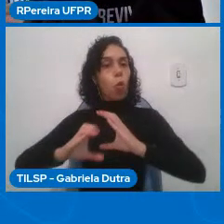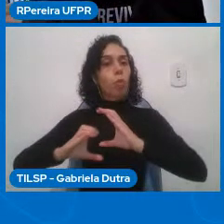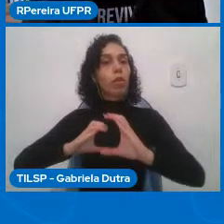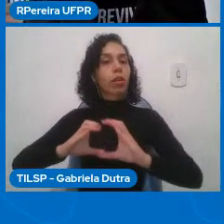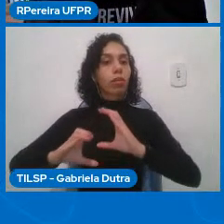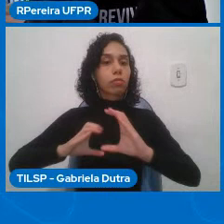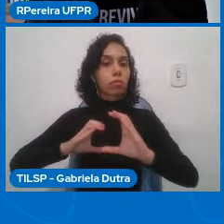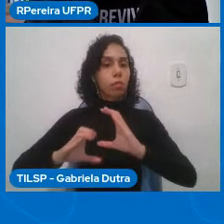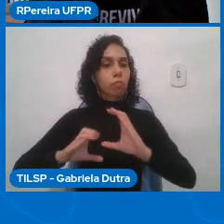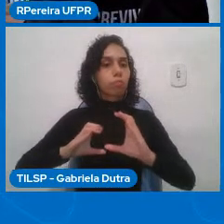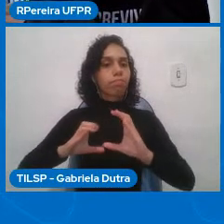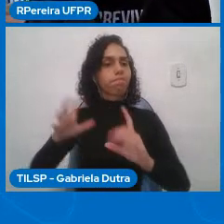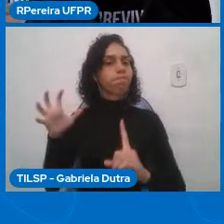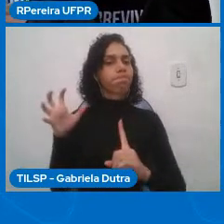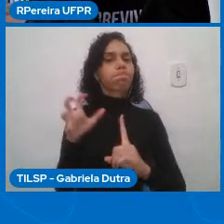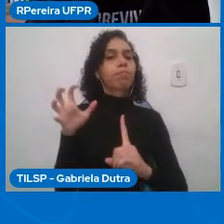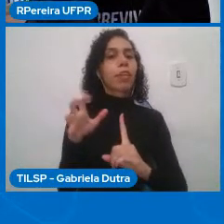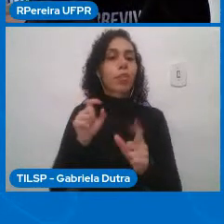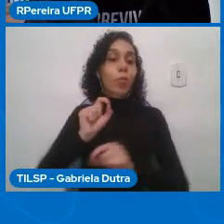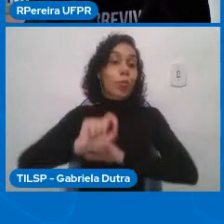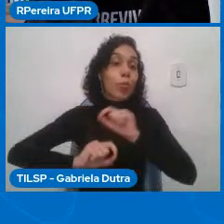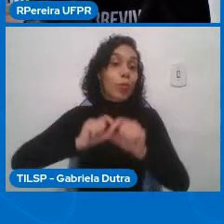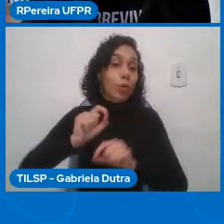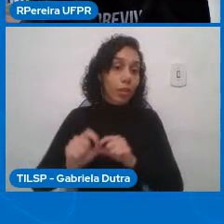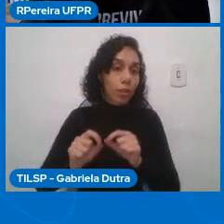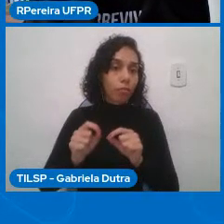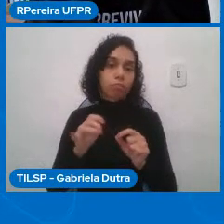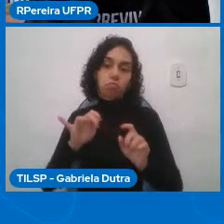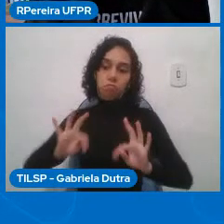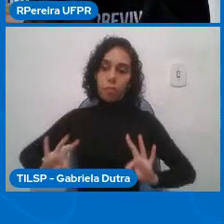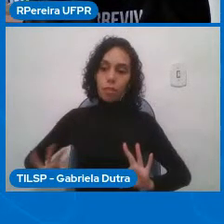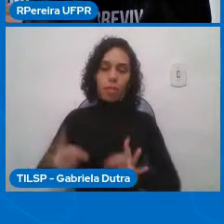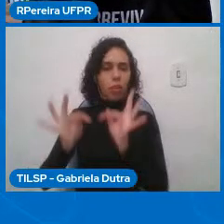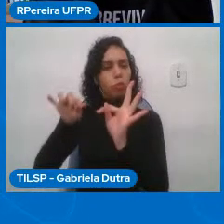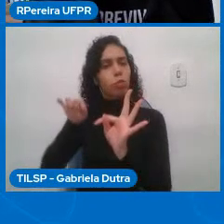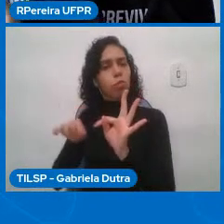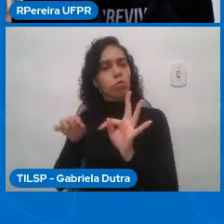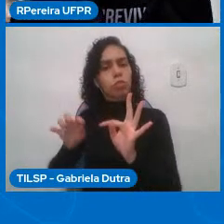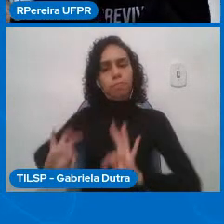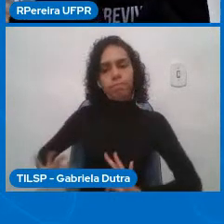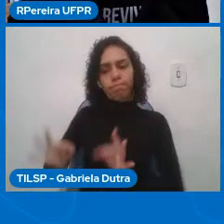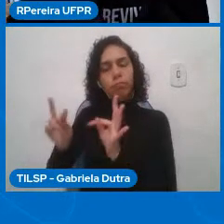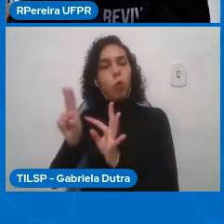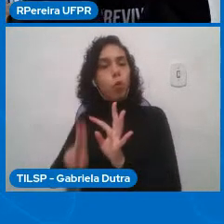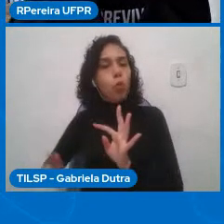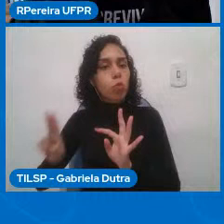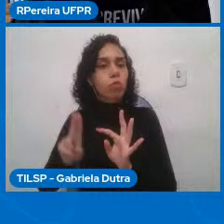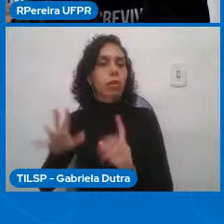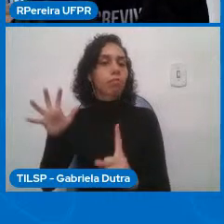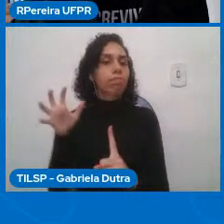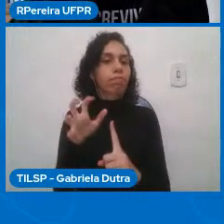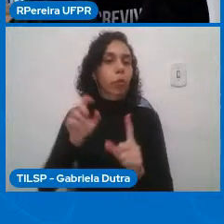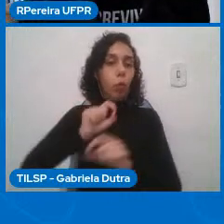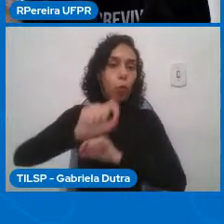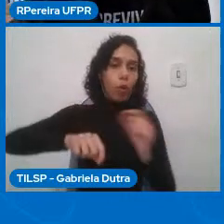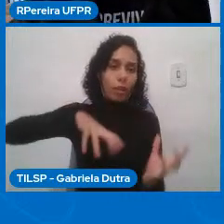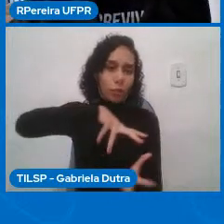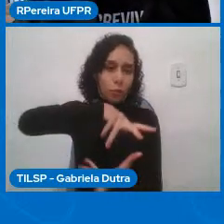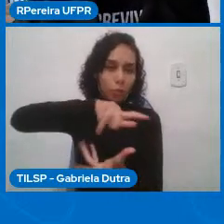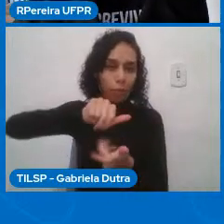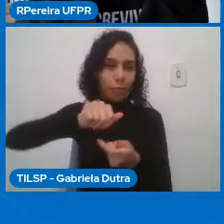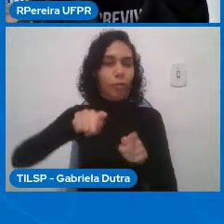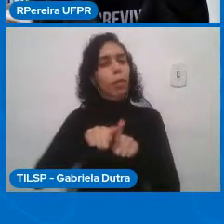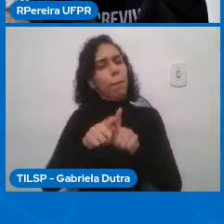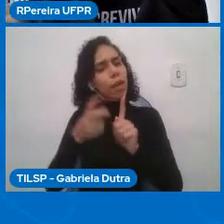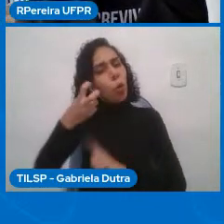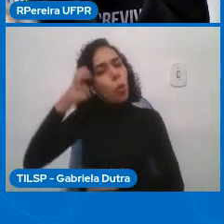de uma tecnologia vamos dizer assim do uso dela e onde está a cultura das pessoas suas